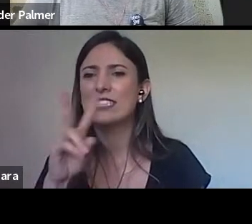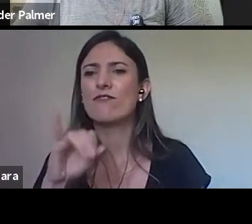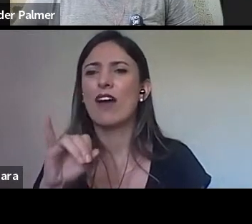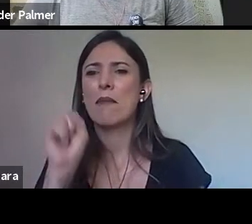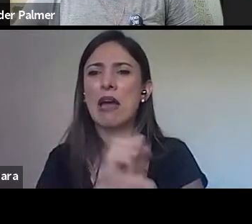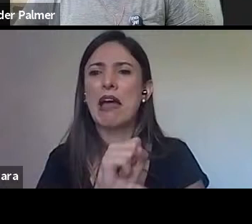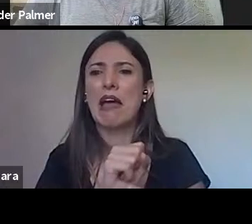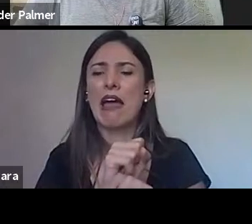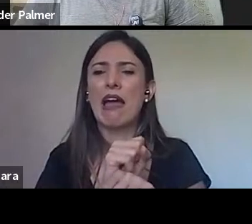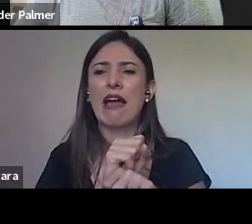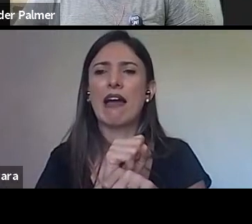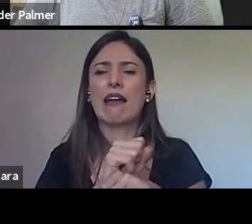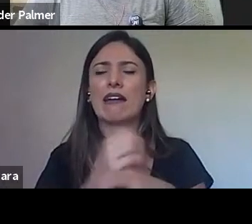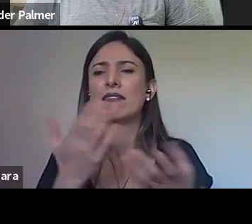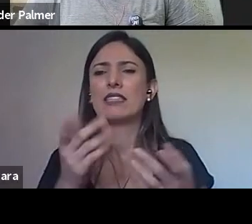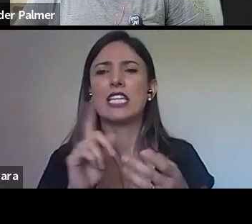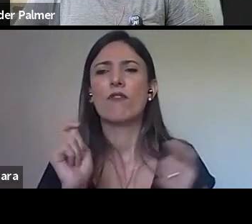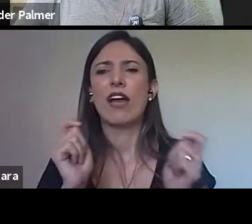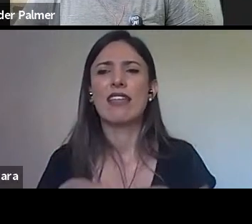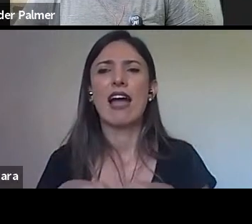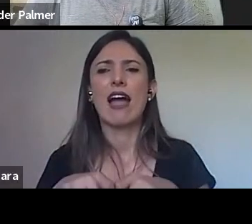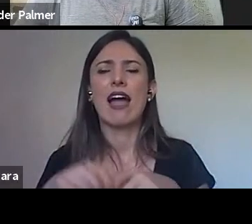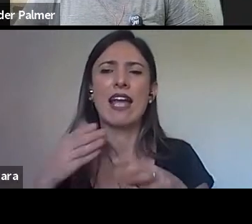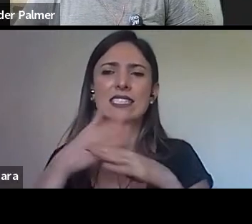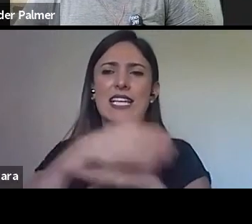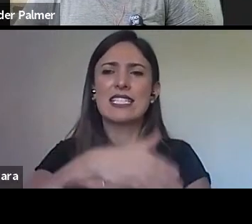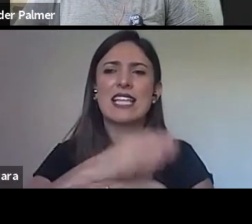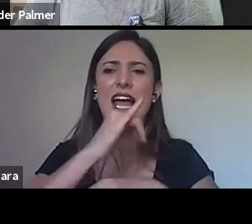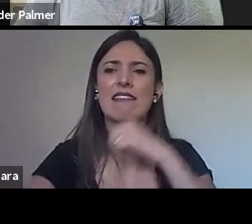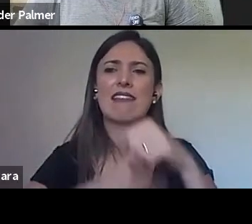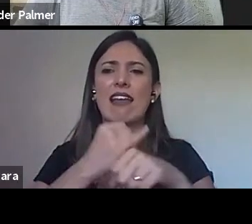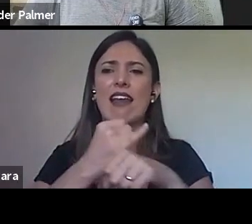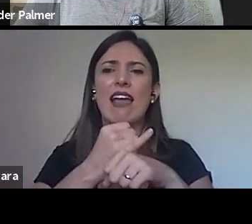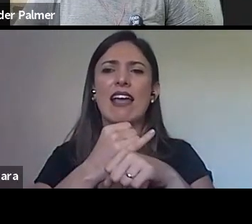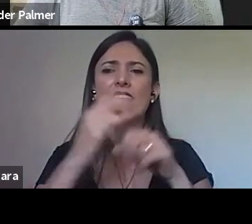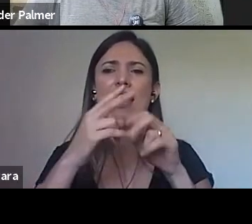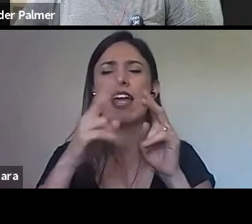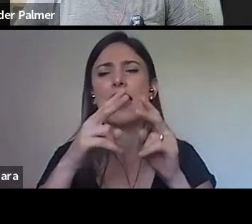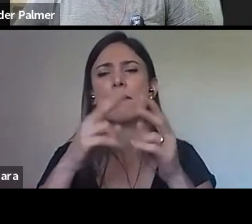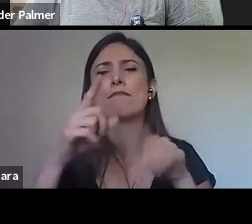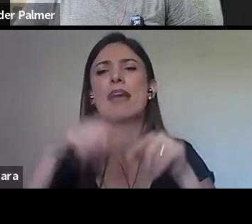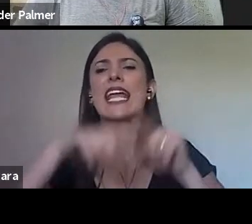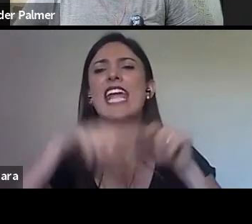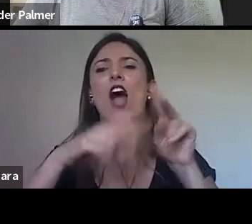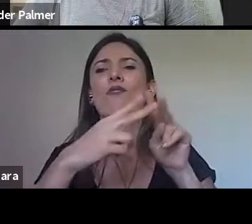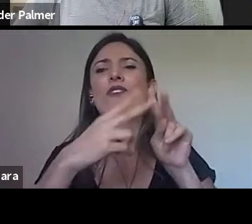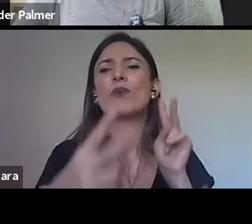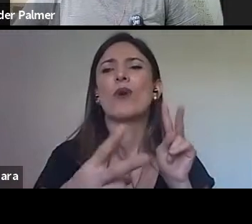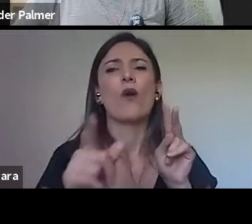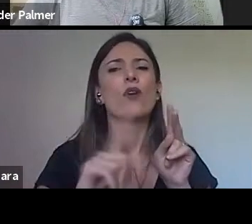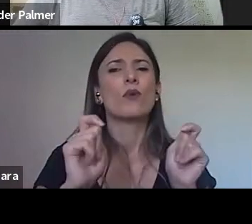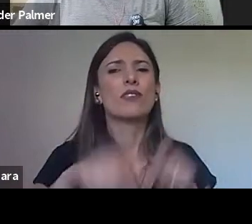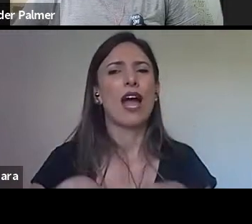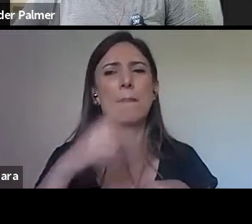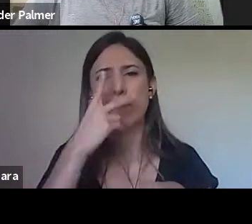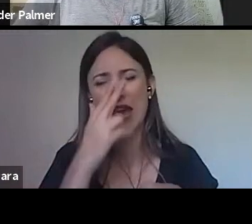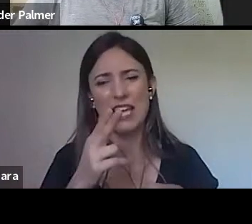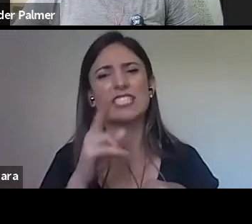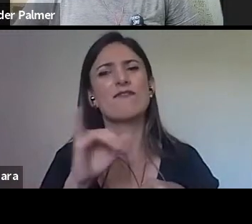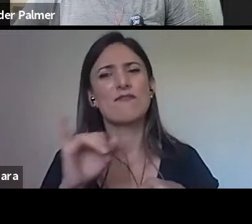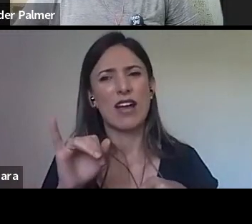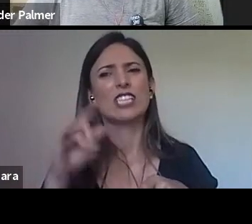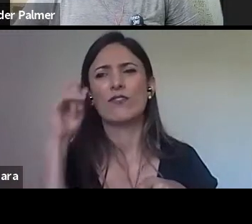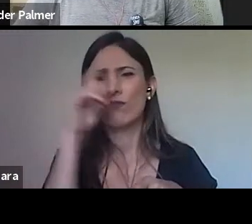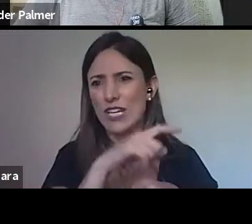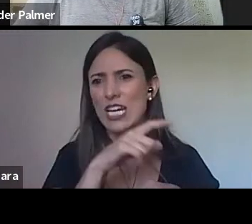pelo Adobe e aí, então, nós teremos dificuldade não sabemos quando vamos acessar, né? Então, particularmente para